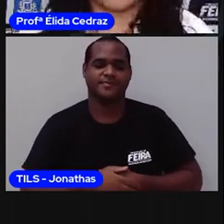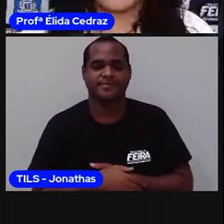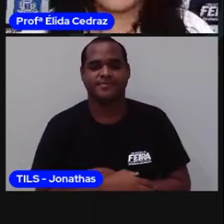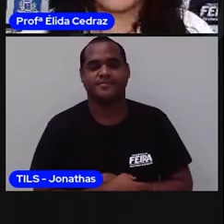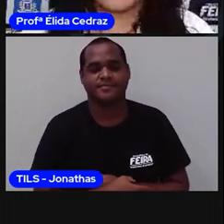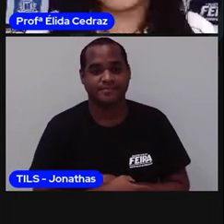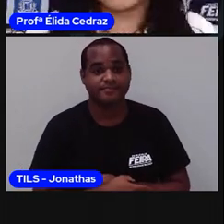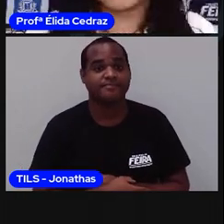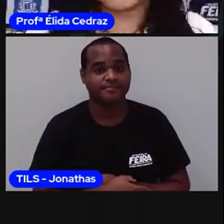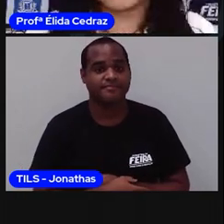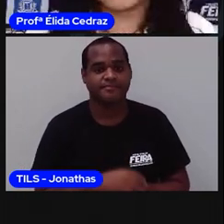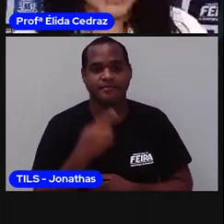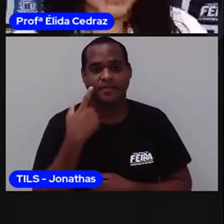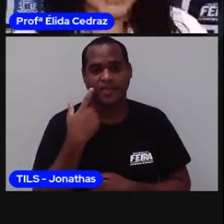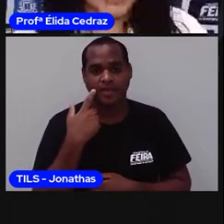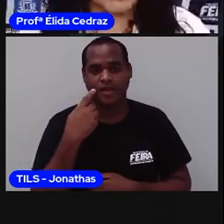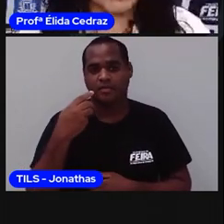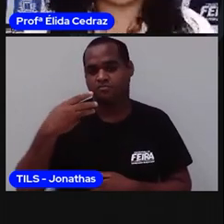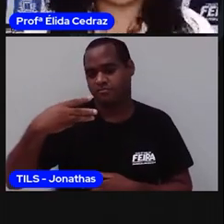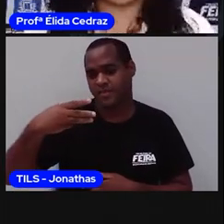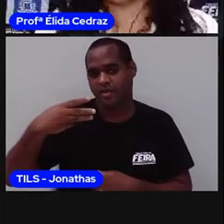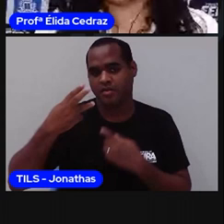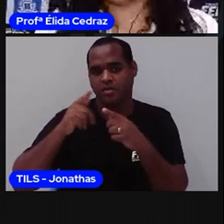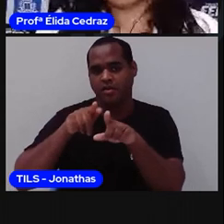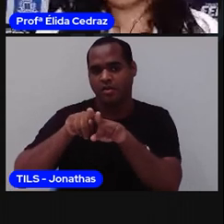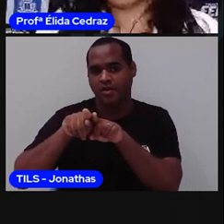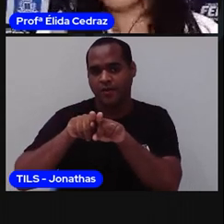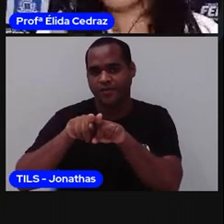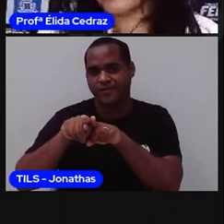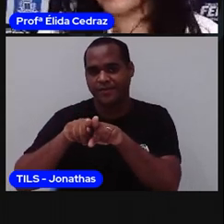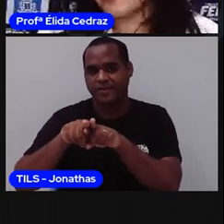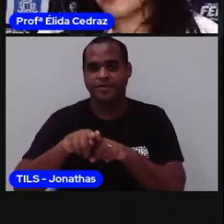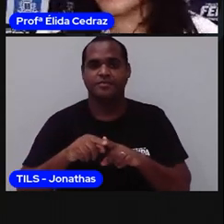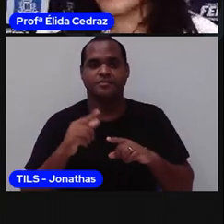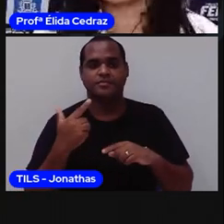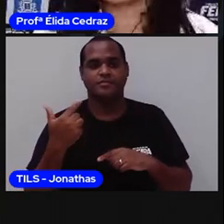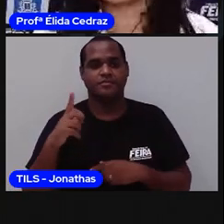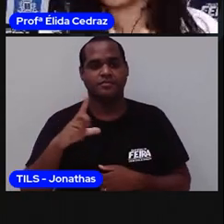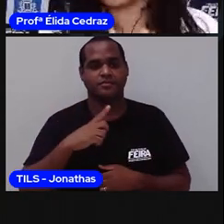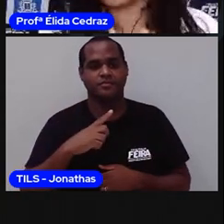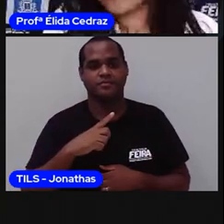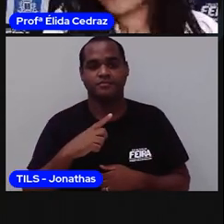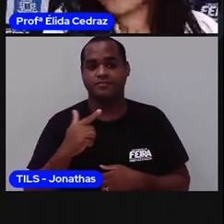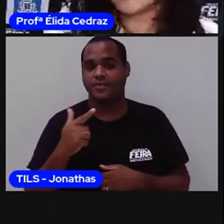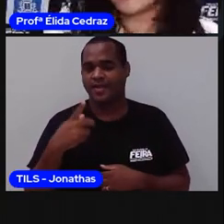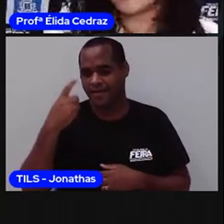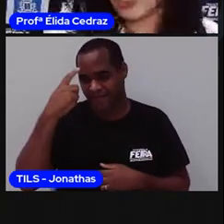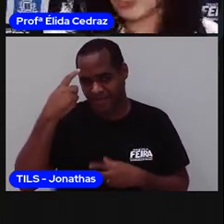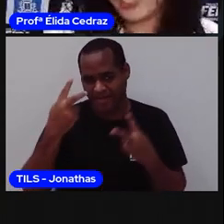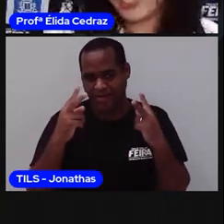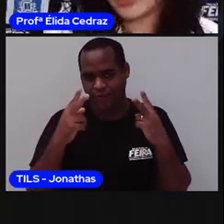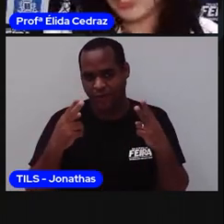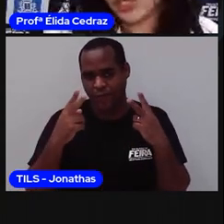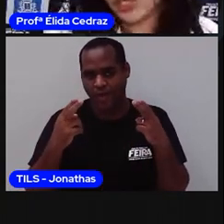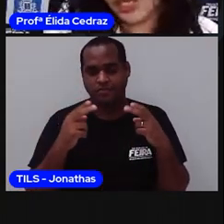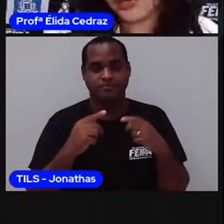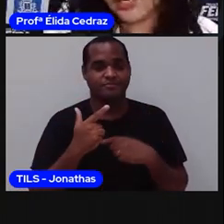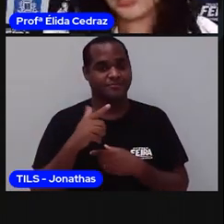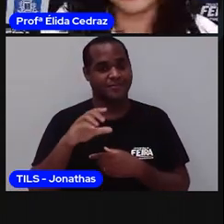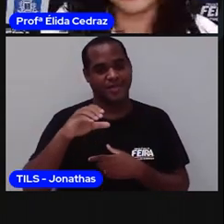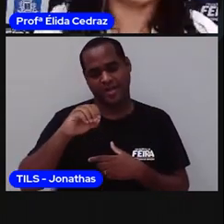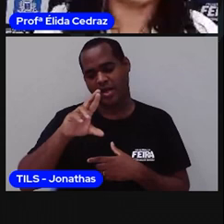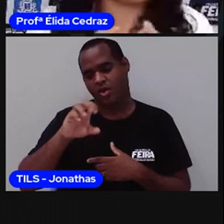Quando você tem três irmãos, aí você vai fazer a mesma coisa como foi na árvore genealógica de